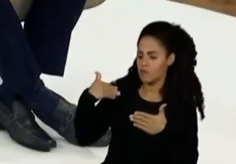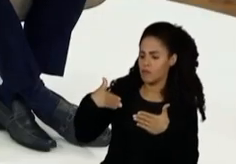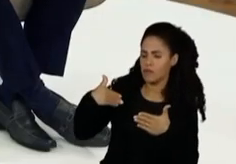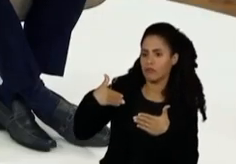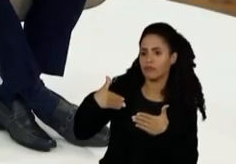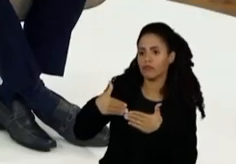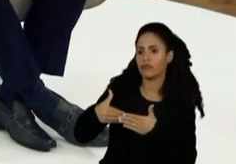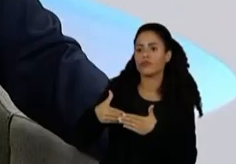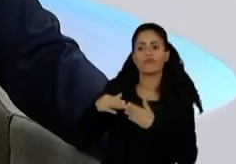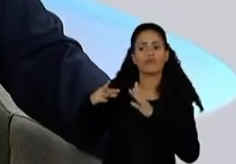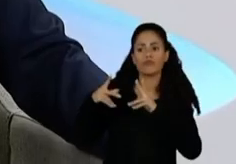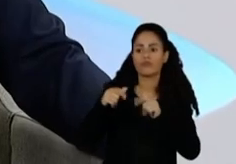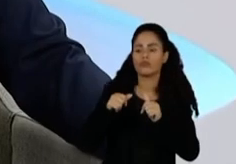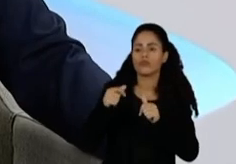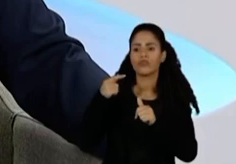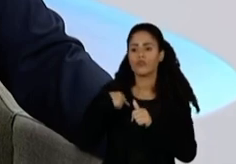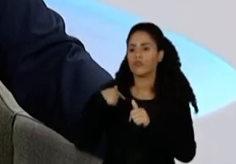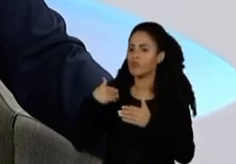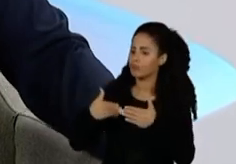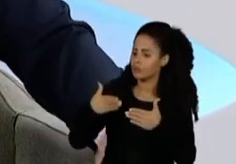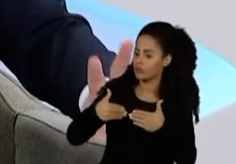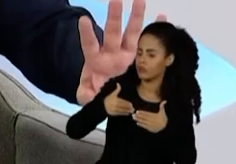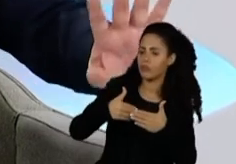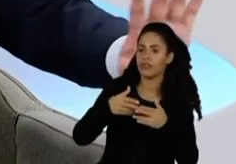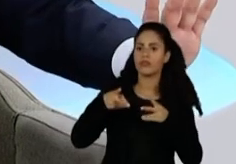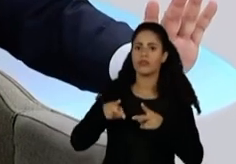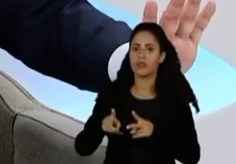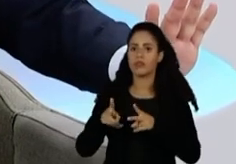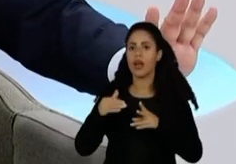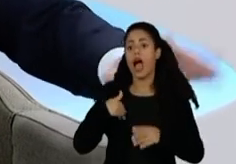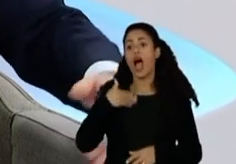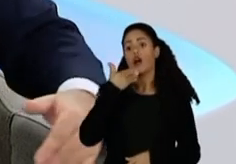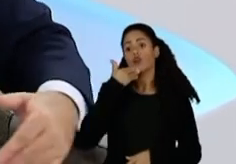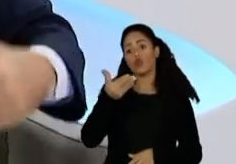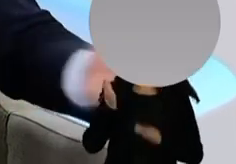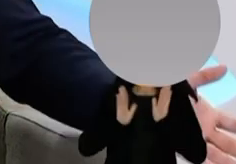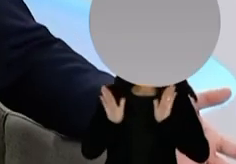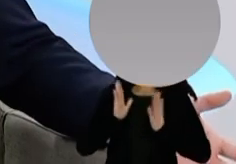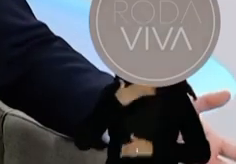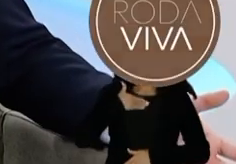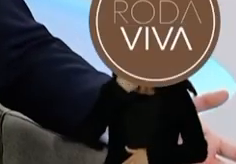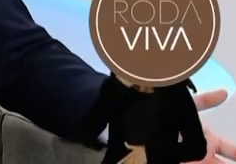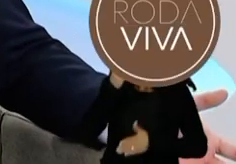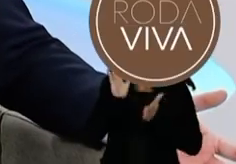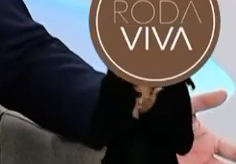trajetória, ficou vários mandatos. Eu também não estou pedindo isso, não. Eu estou dizendo que tudo pode acontecer. Obrigado,